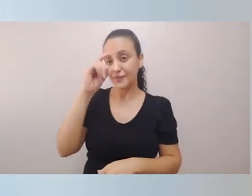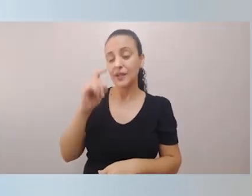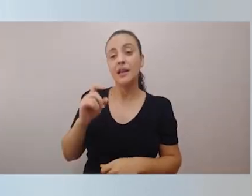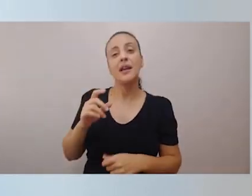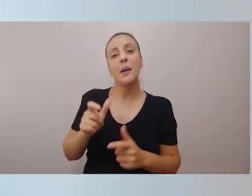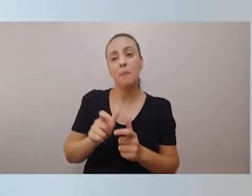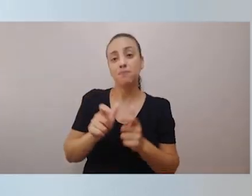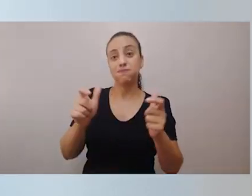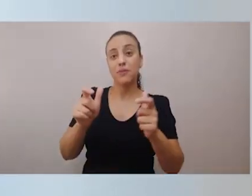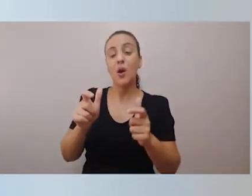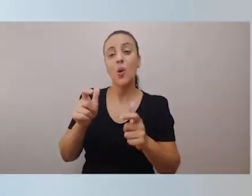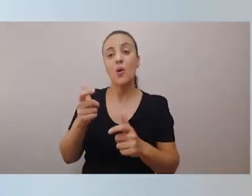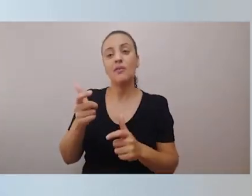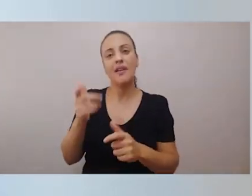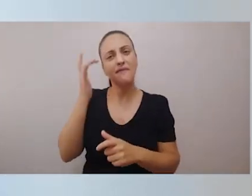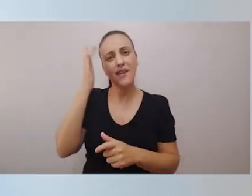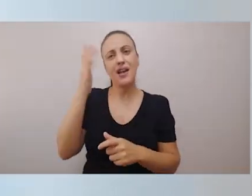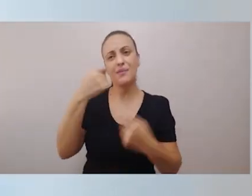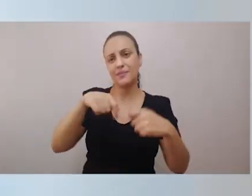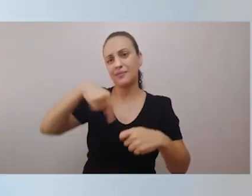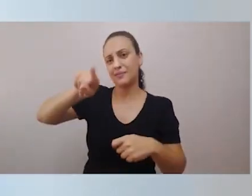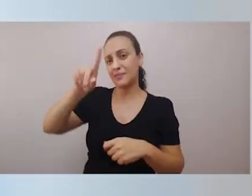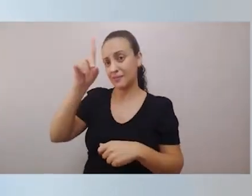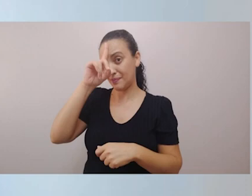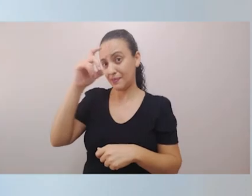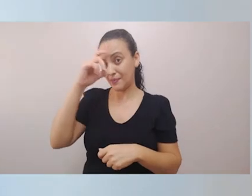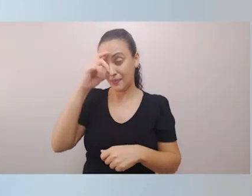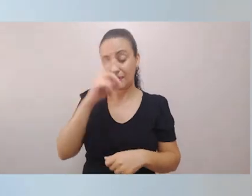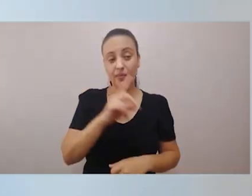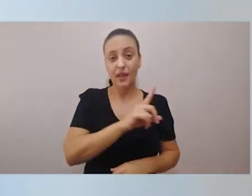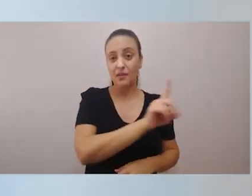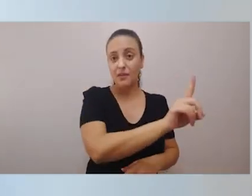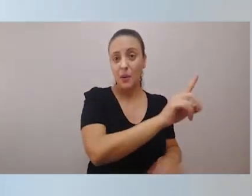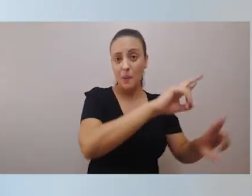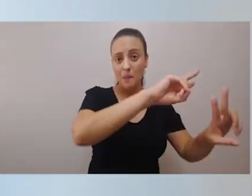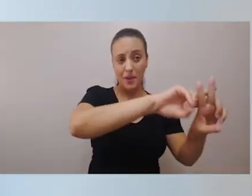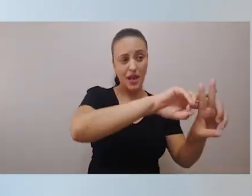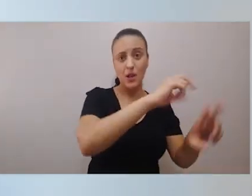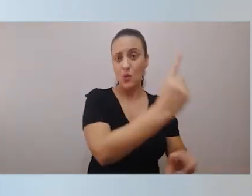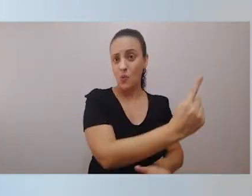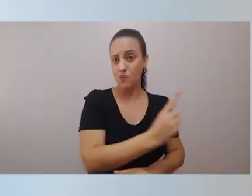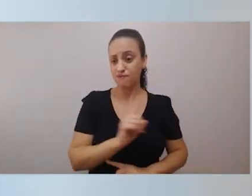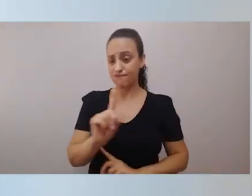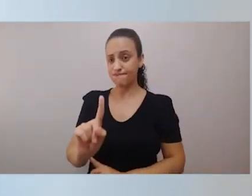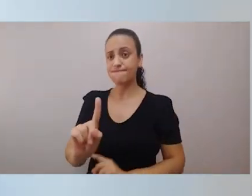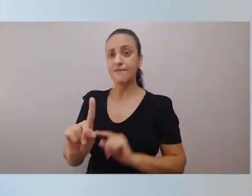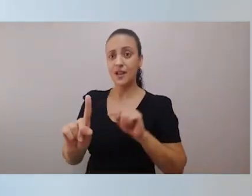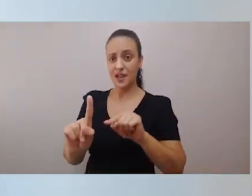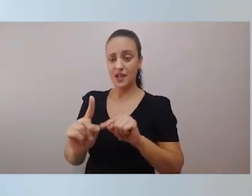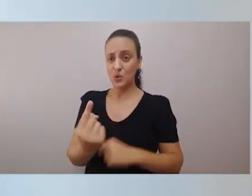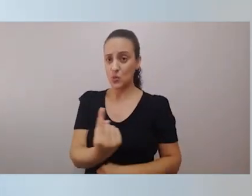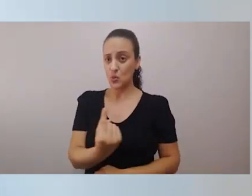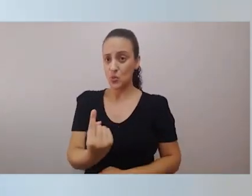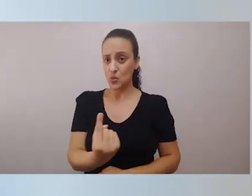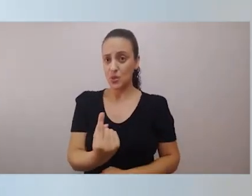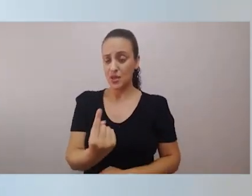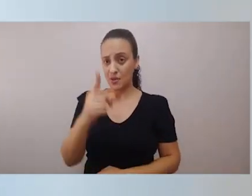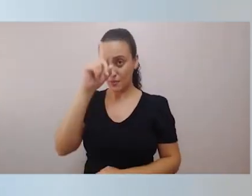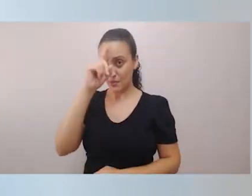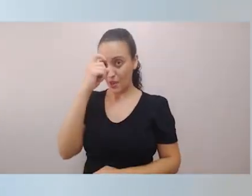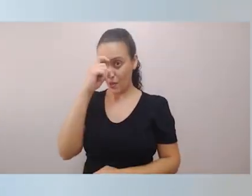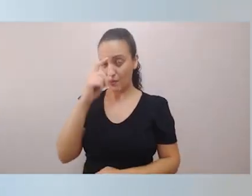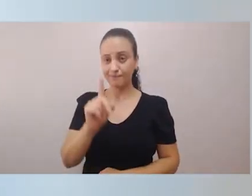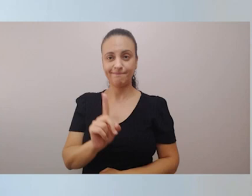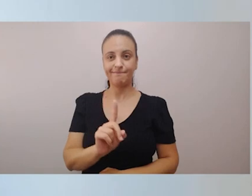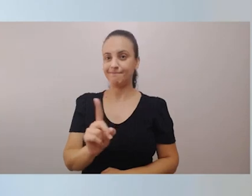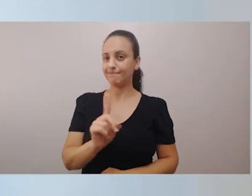é enorme. E ela não vai sozinha, ela vai acompanhada de um agente penitenciário ou de outras pessoas